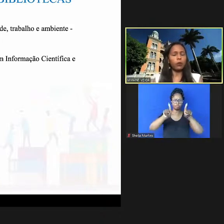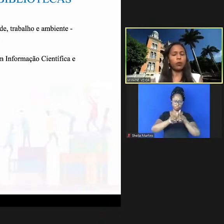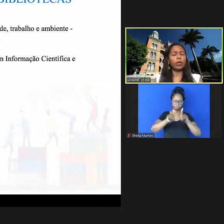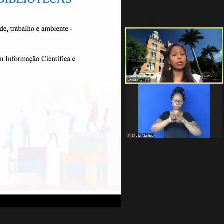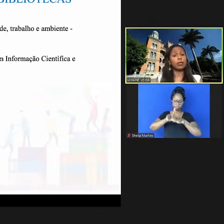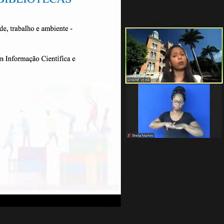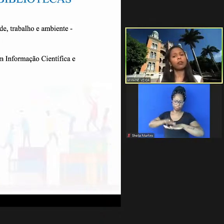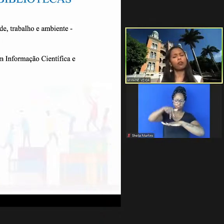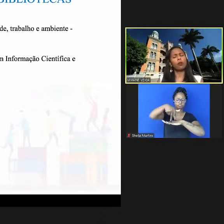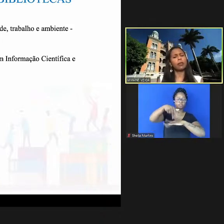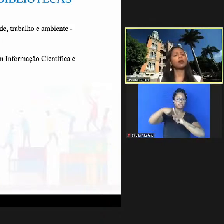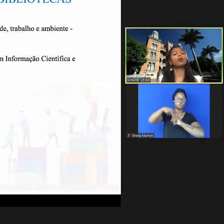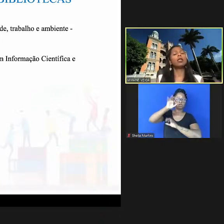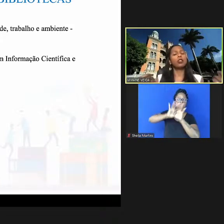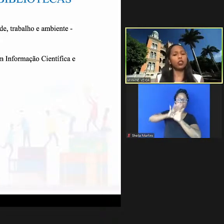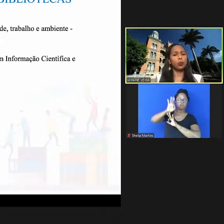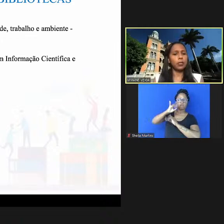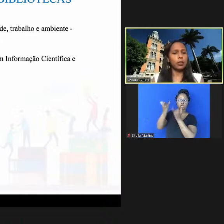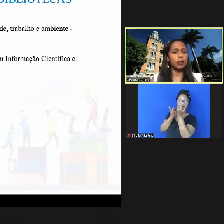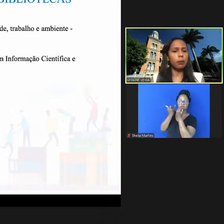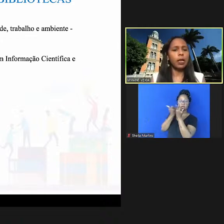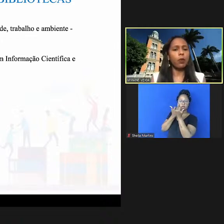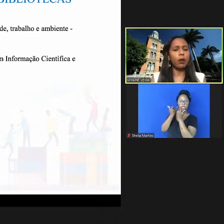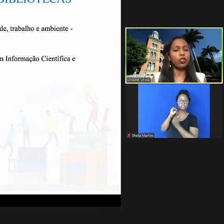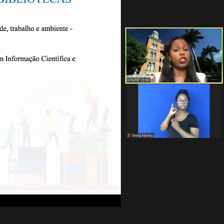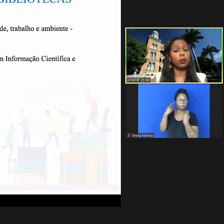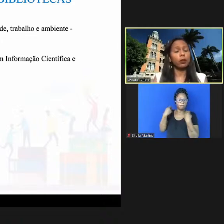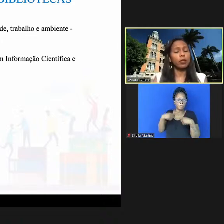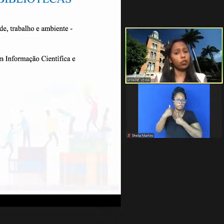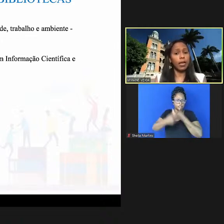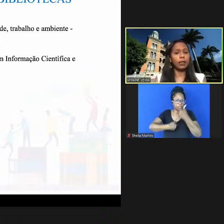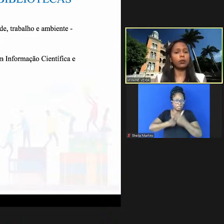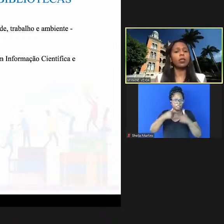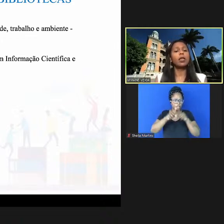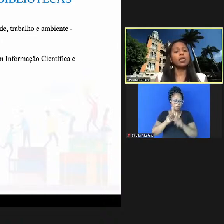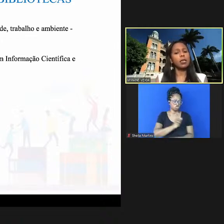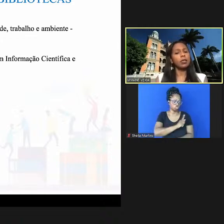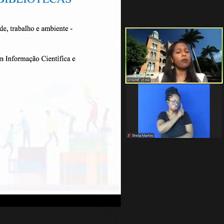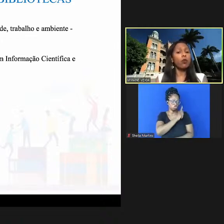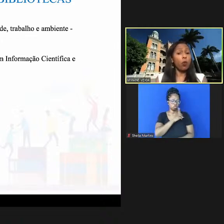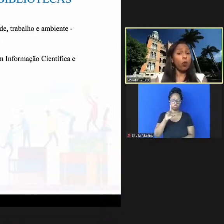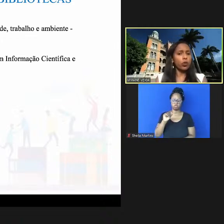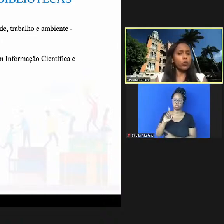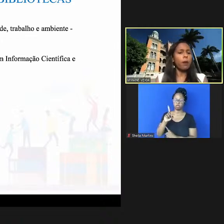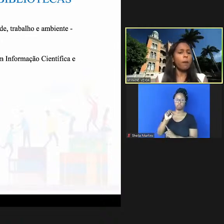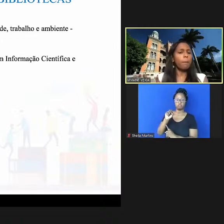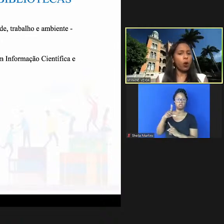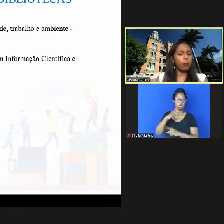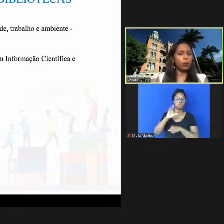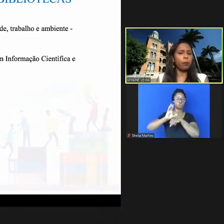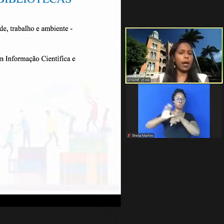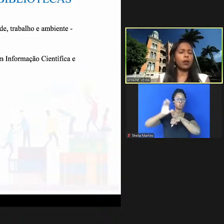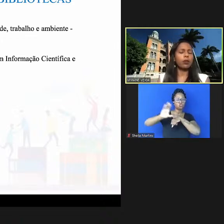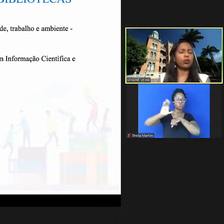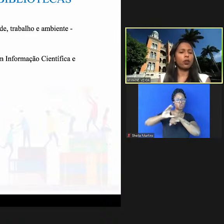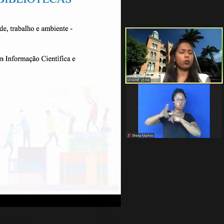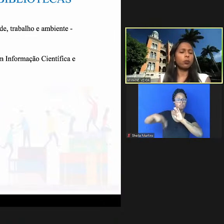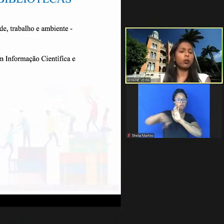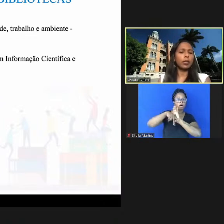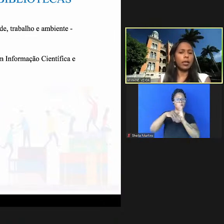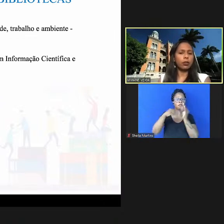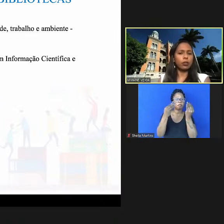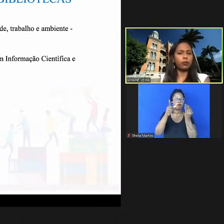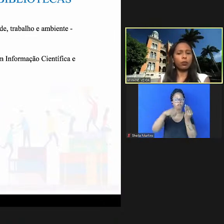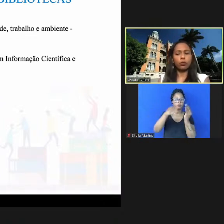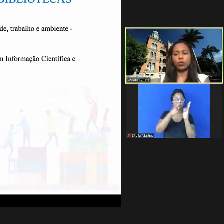gente trabalha com organização da informação que a gente precisa trabalhar com a gestão desses dados e aí teve um curso próprio para os nossos